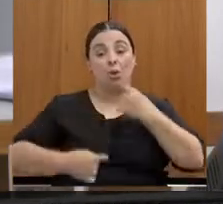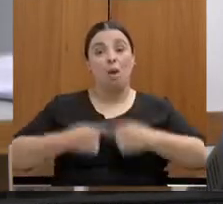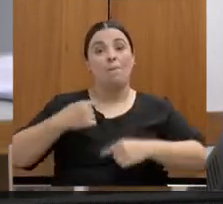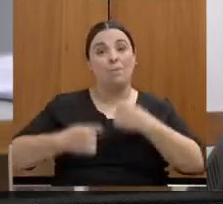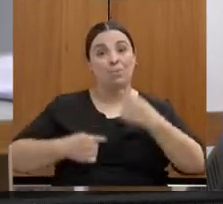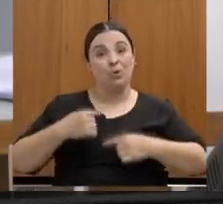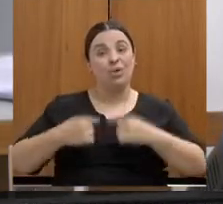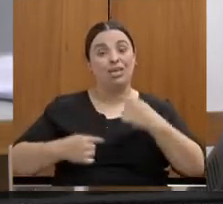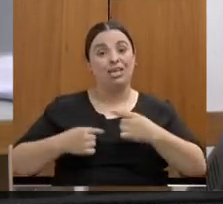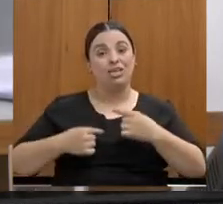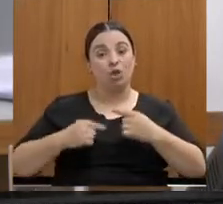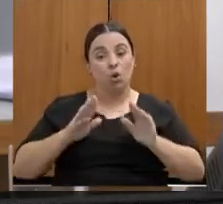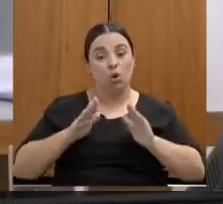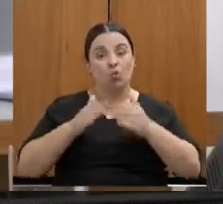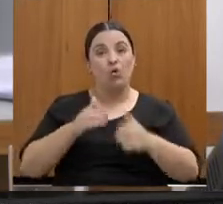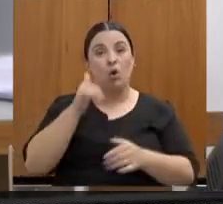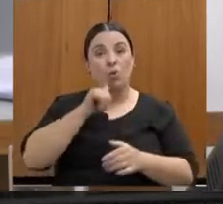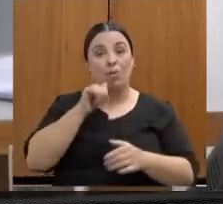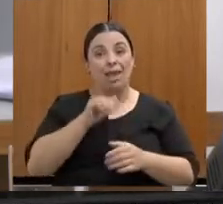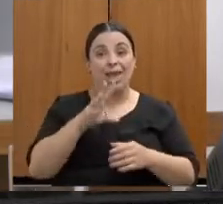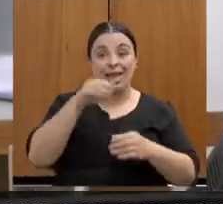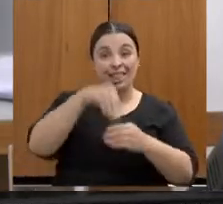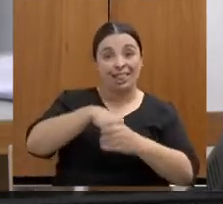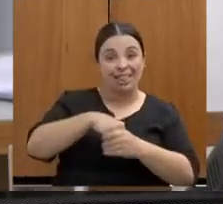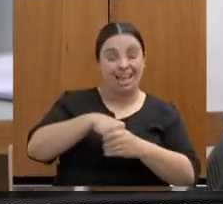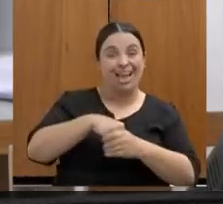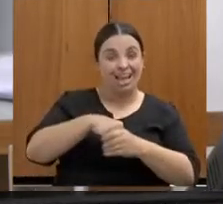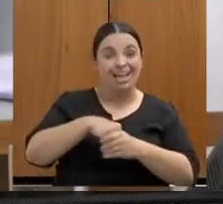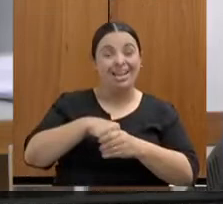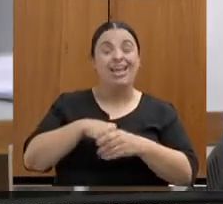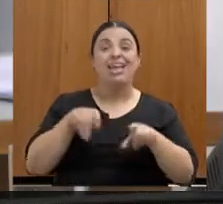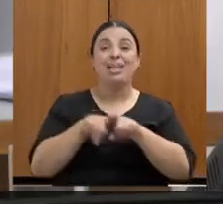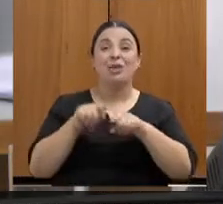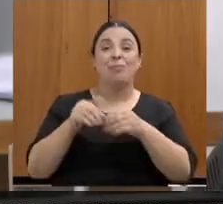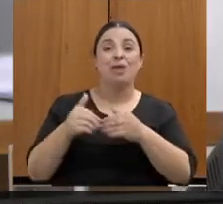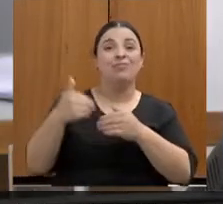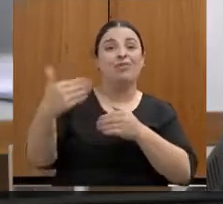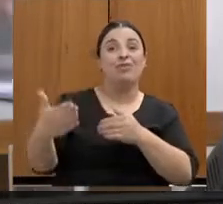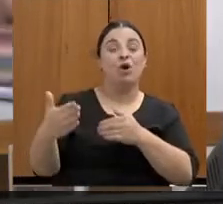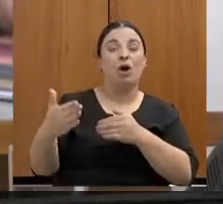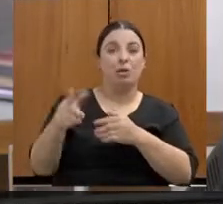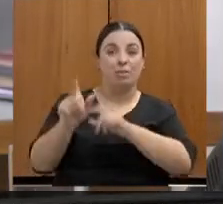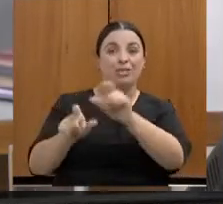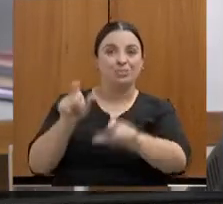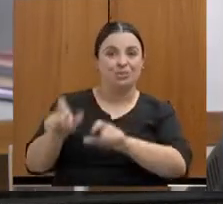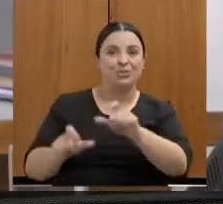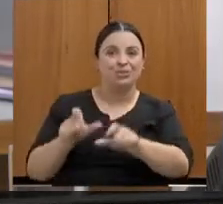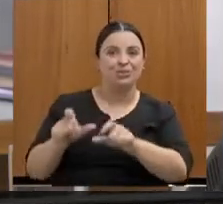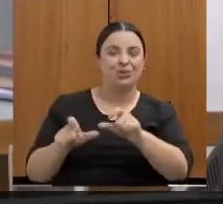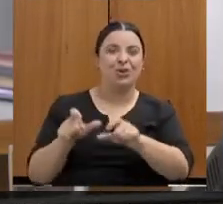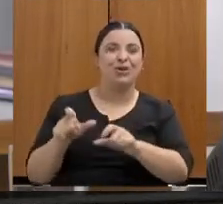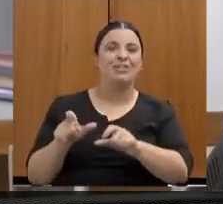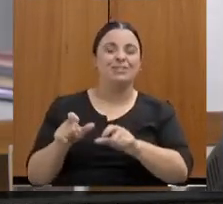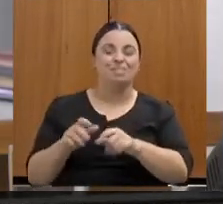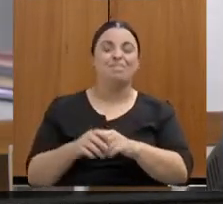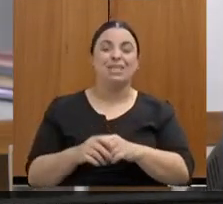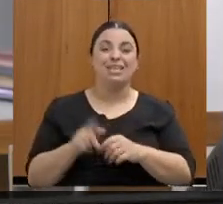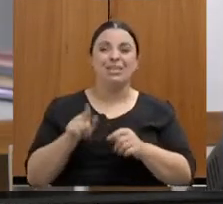para a mulher, tanto interna quanto para público externo, e isso nos deixa também,